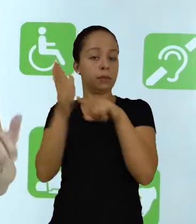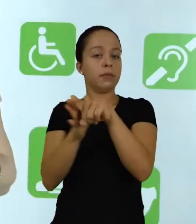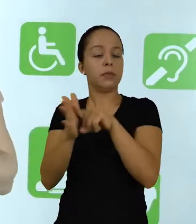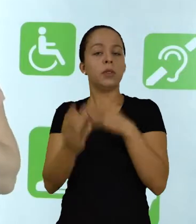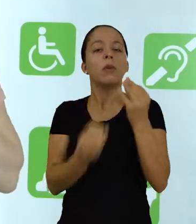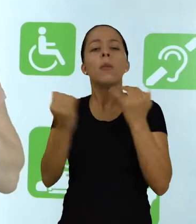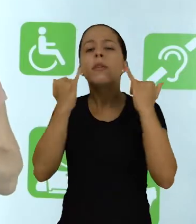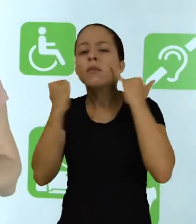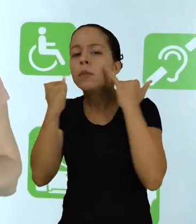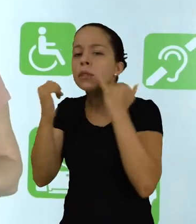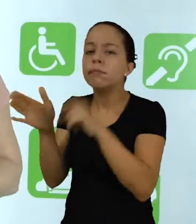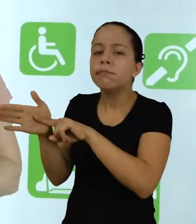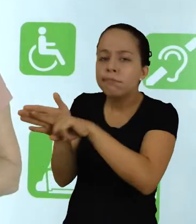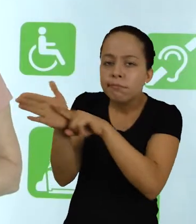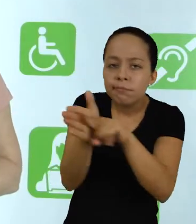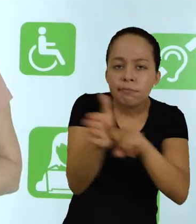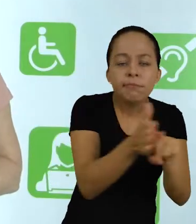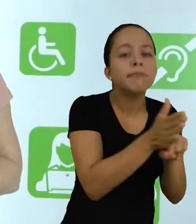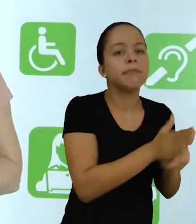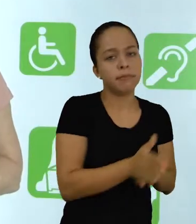levantamento das informações.